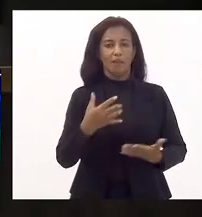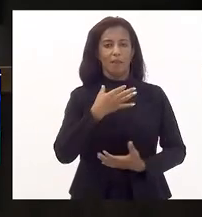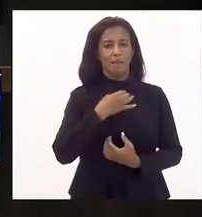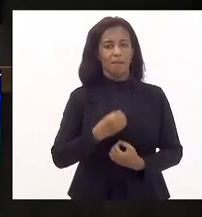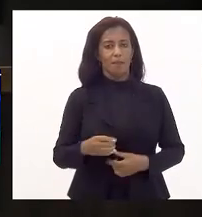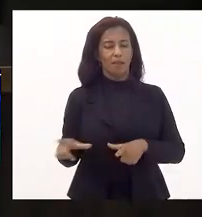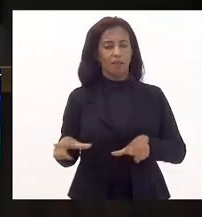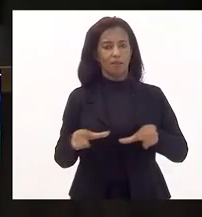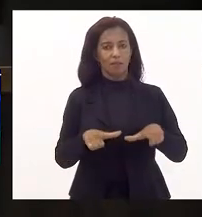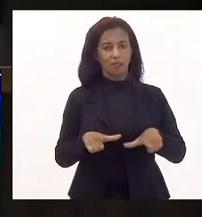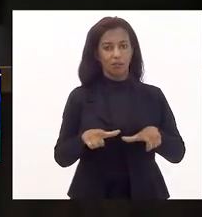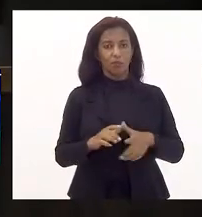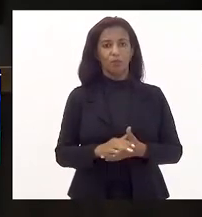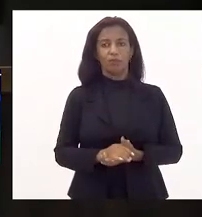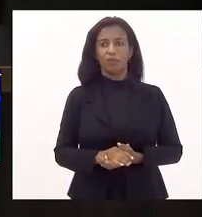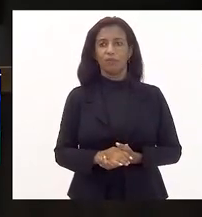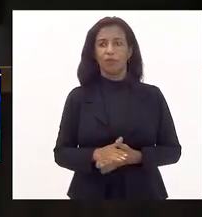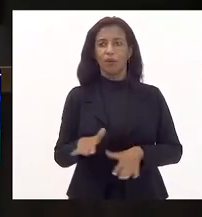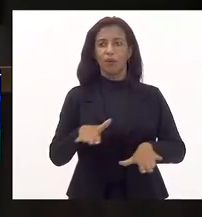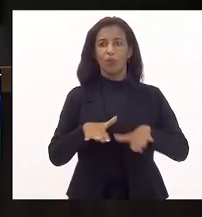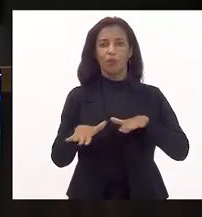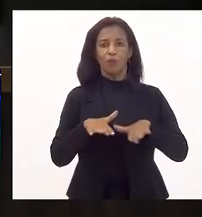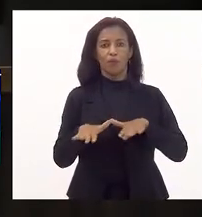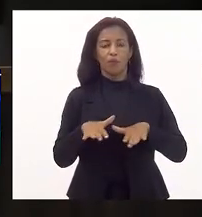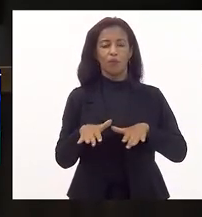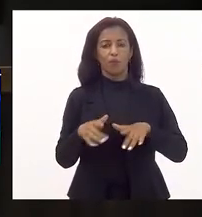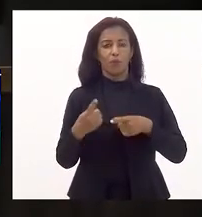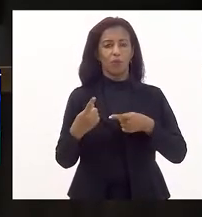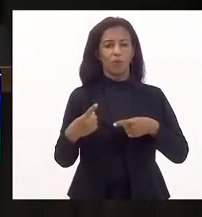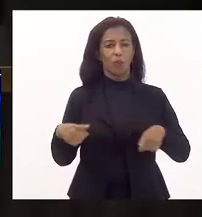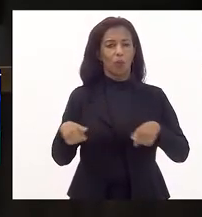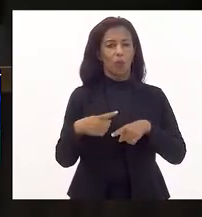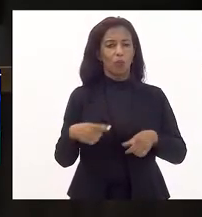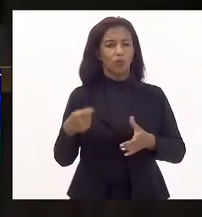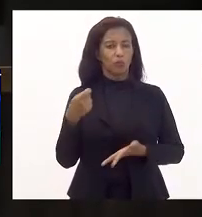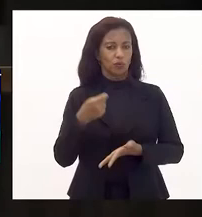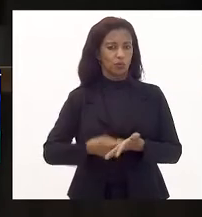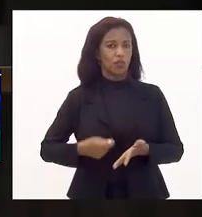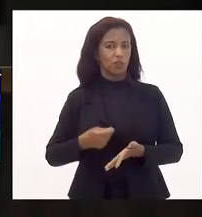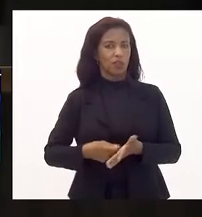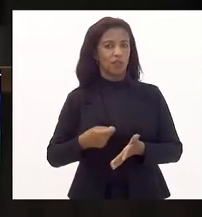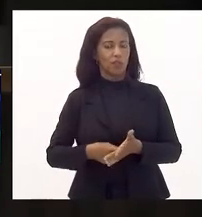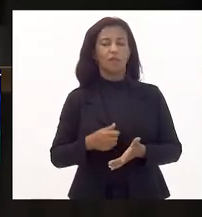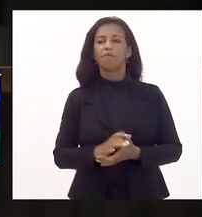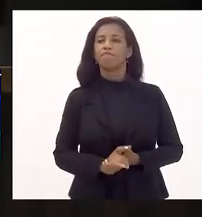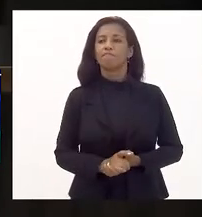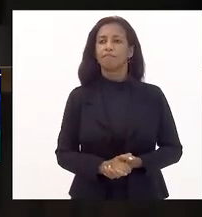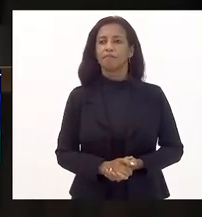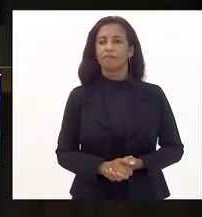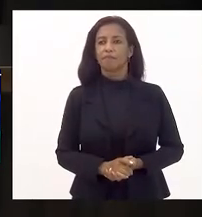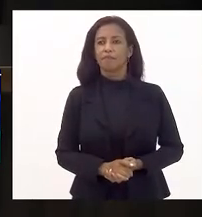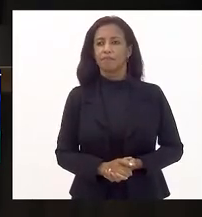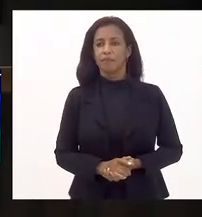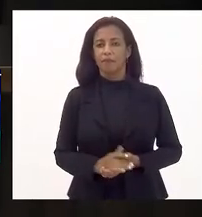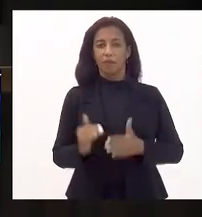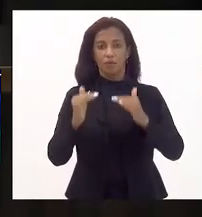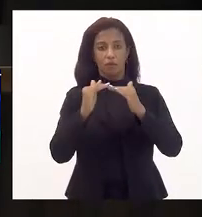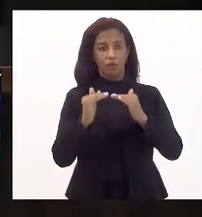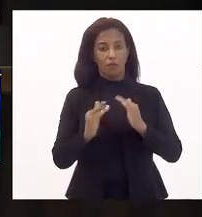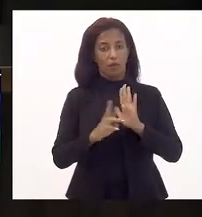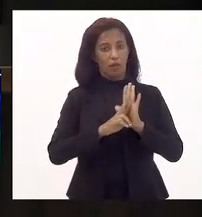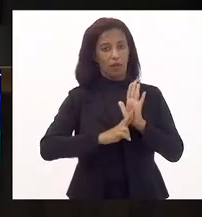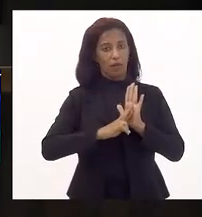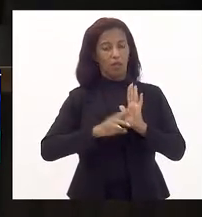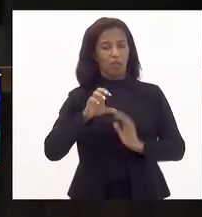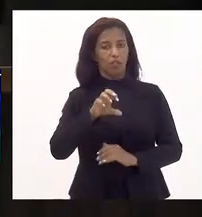Tiradentes e o respectivo diploma ao movimento Compositores de Resistência. Parecer da Comissão de Normas Internas e Proposições Externas, favorável ao relator